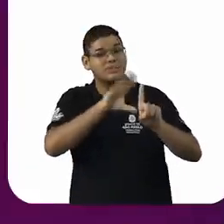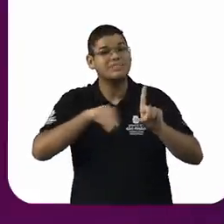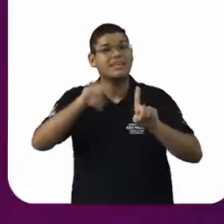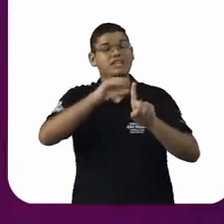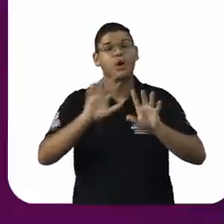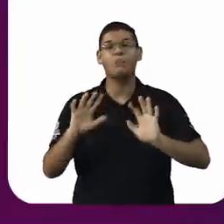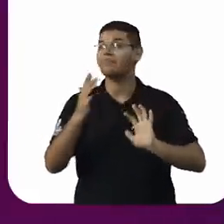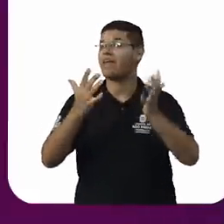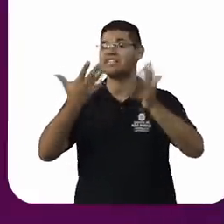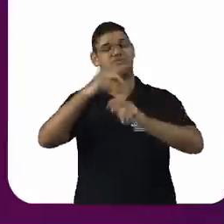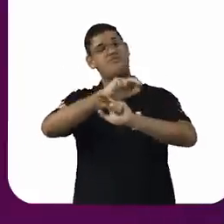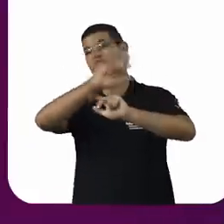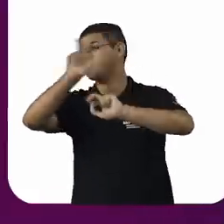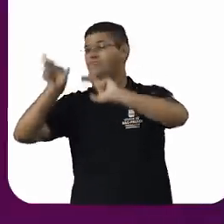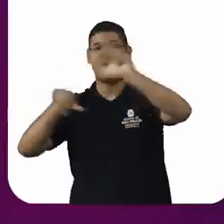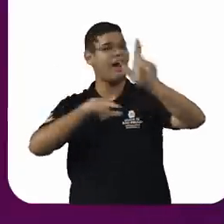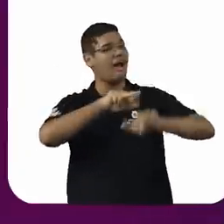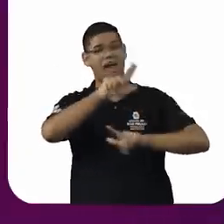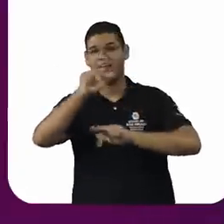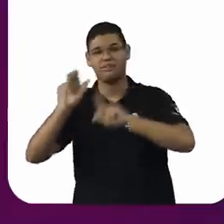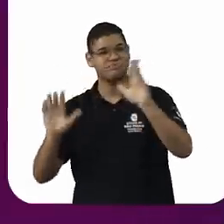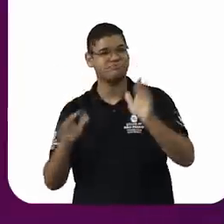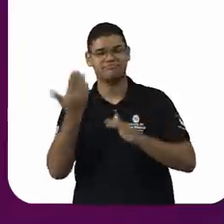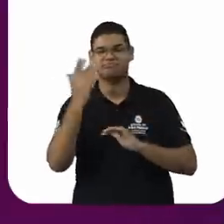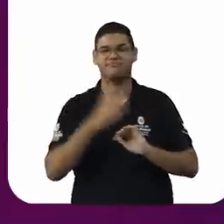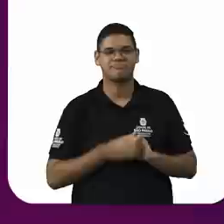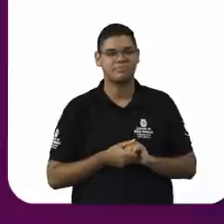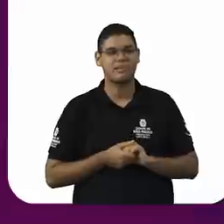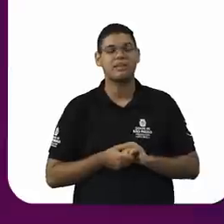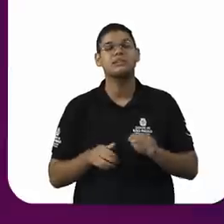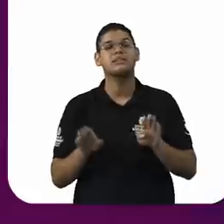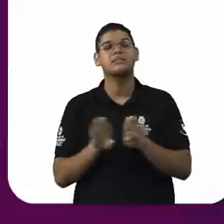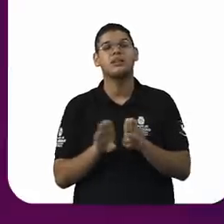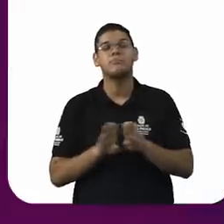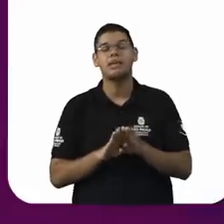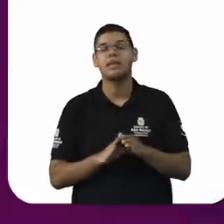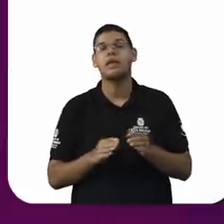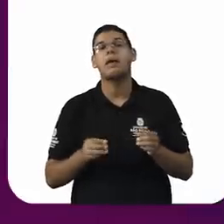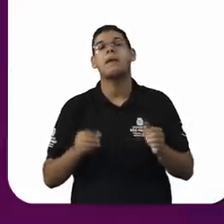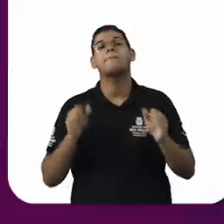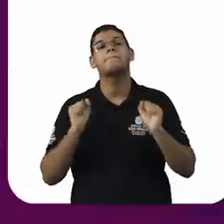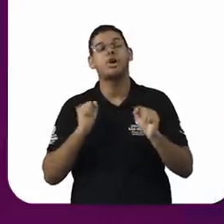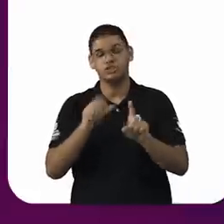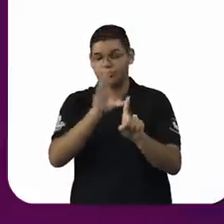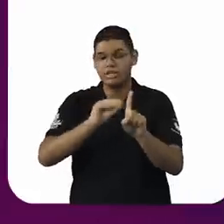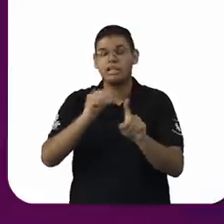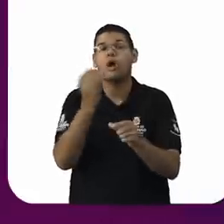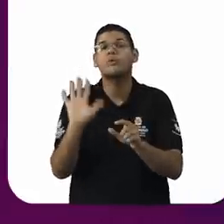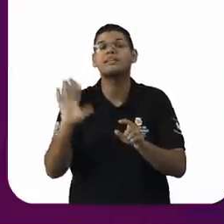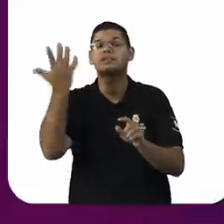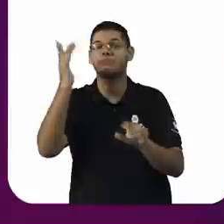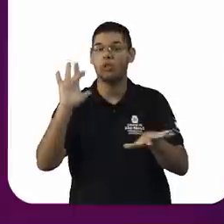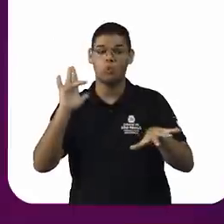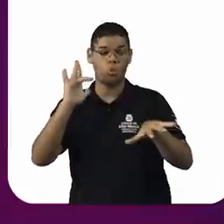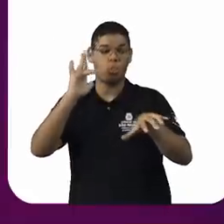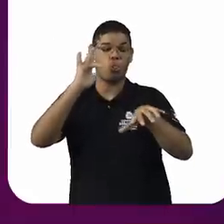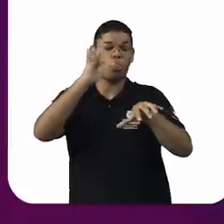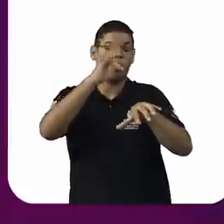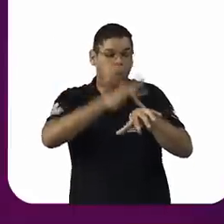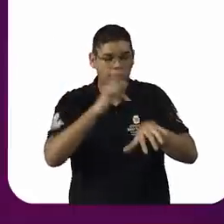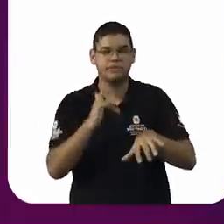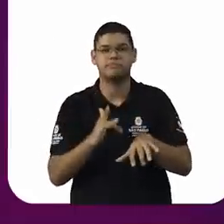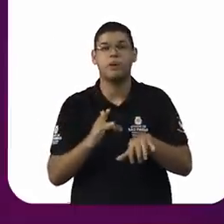físico. Esse toque pode ser psicológico por meio de outros instrumentos, outras